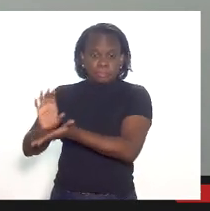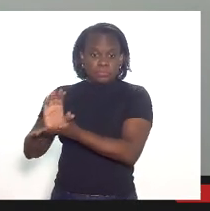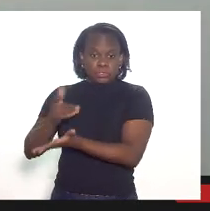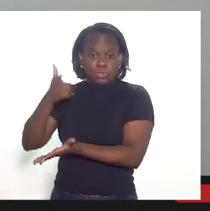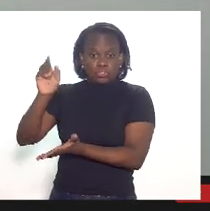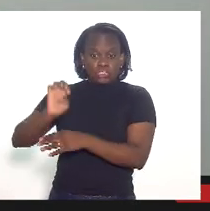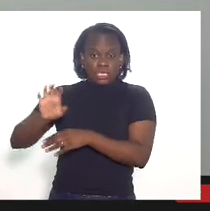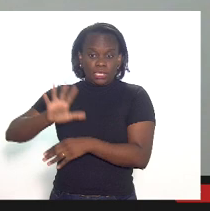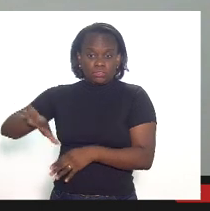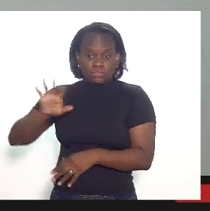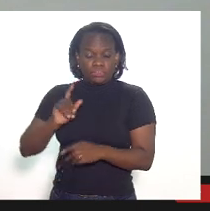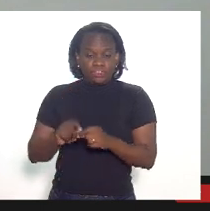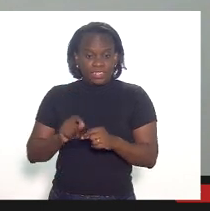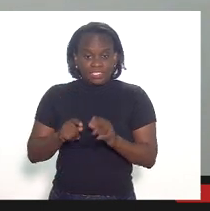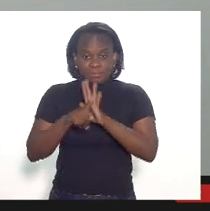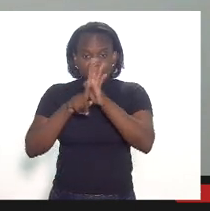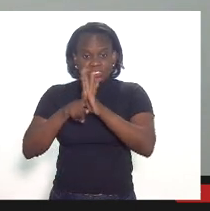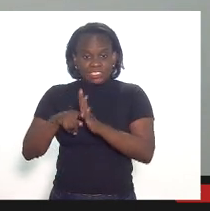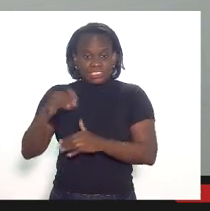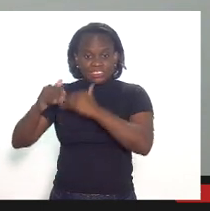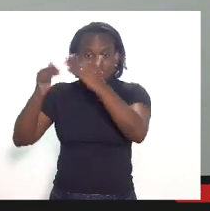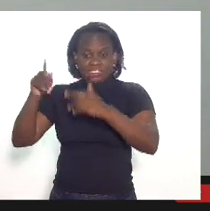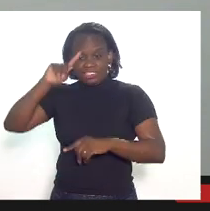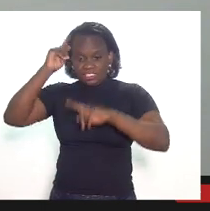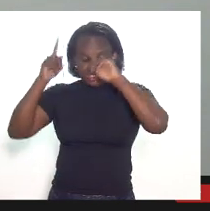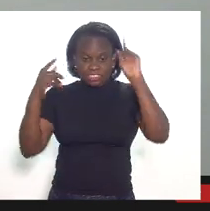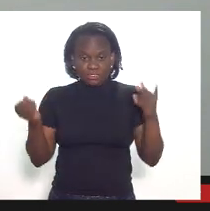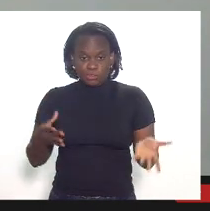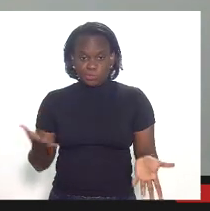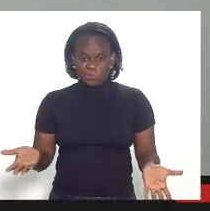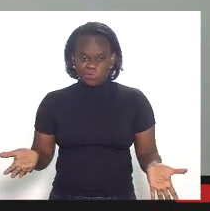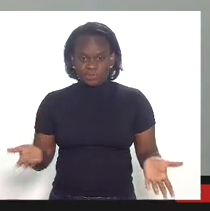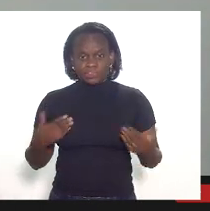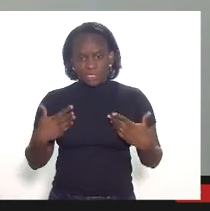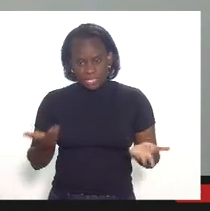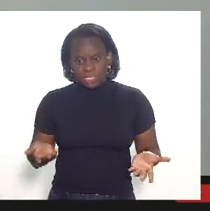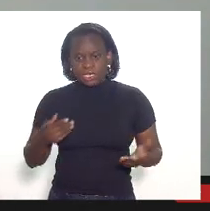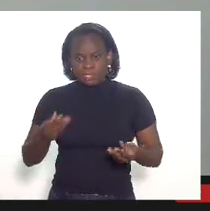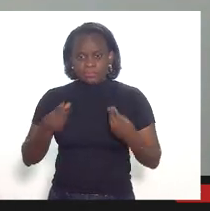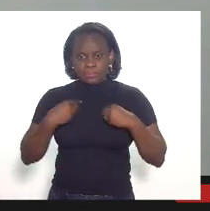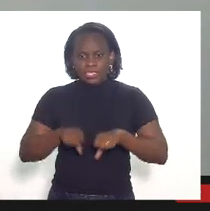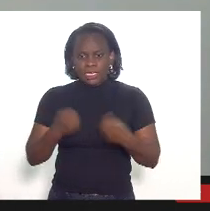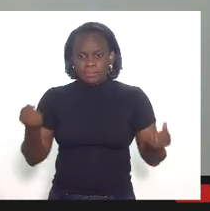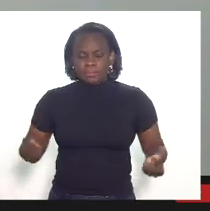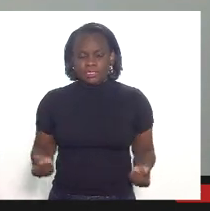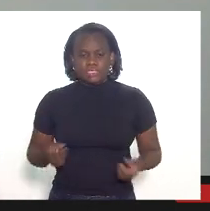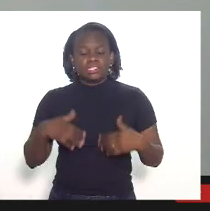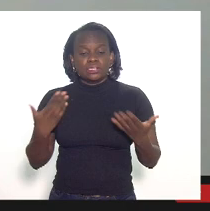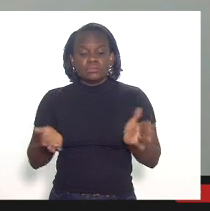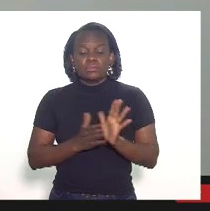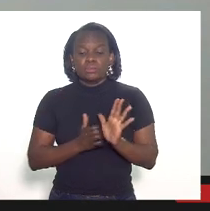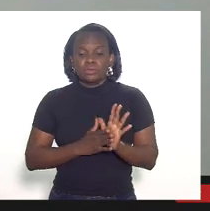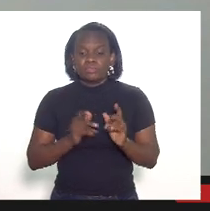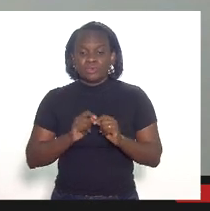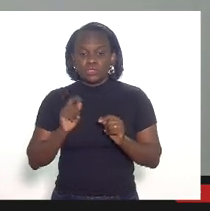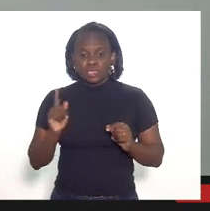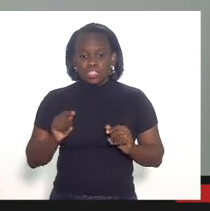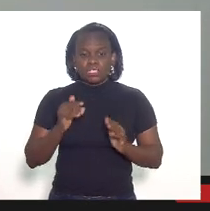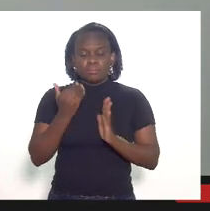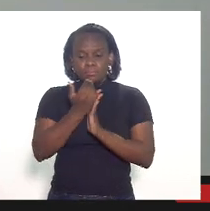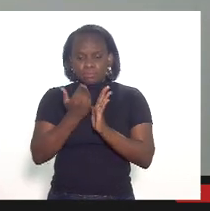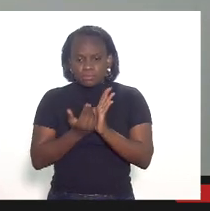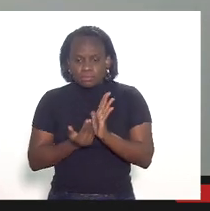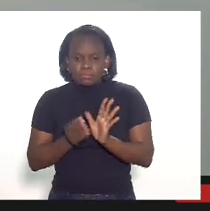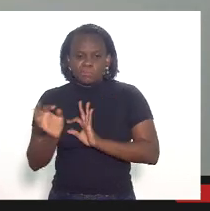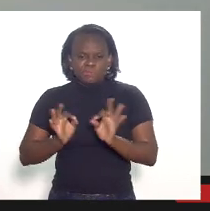outros estados a fazerem sua pesquisa de desenvolvimento e inovação o que para a gente é muito lesivo então qual a proposição nós fizemos processo cada um dos sistemas que nós